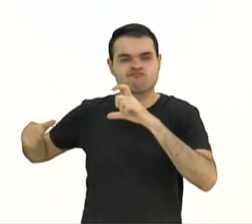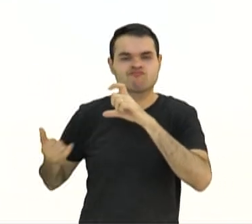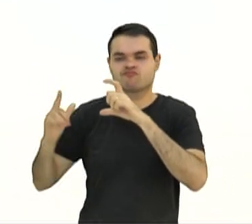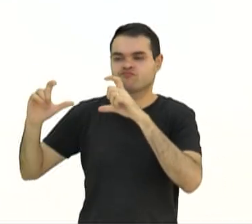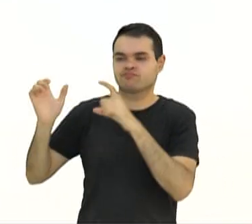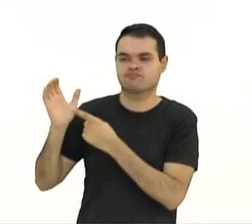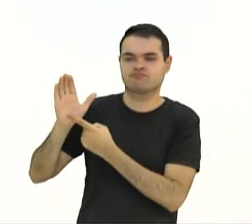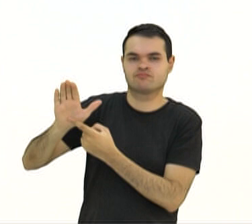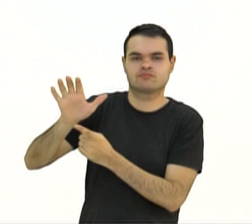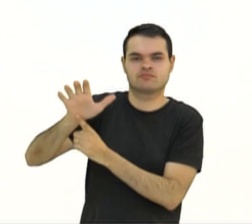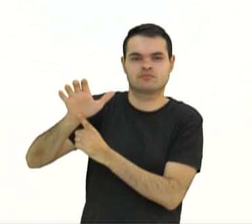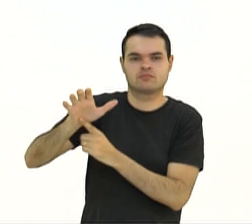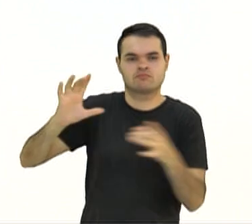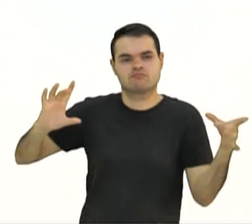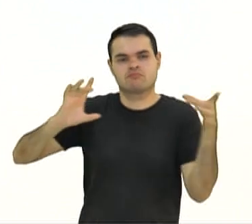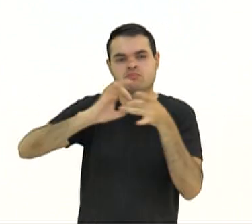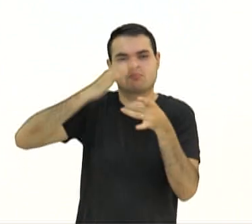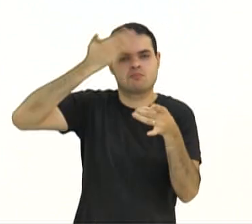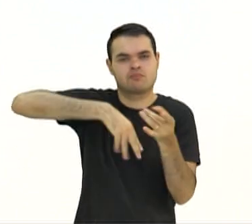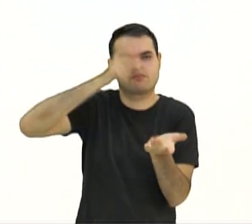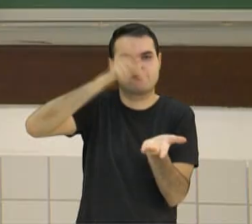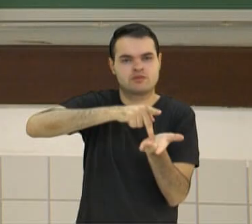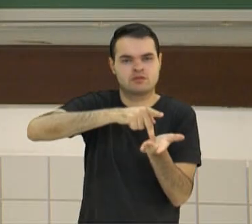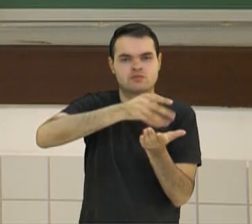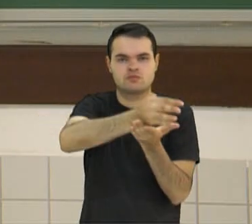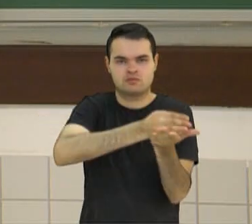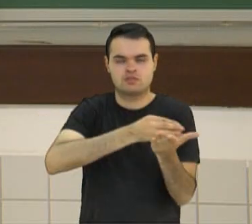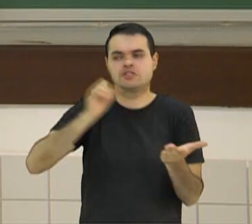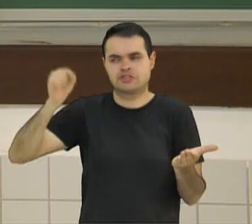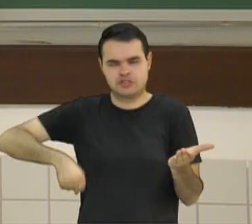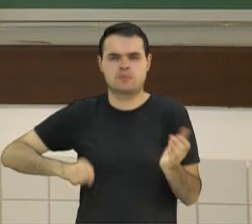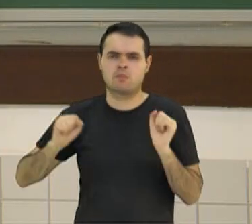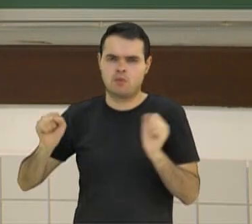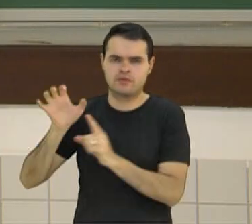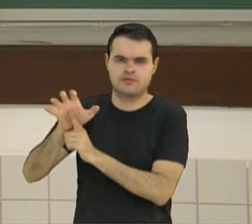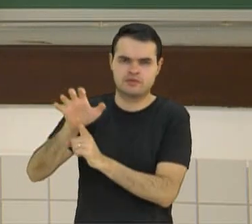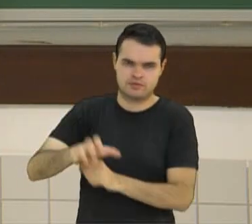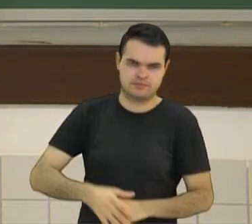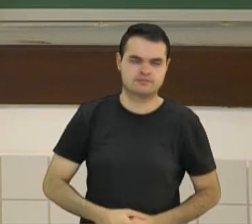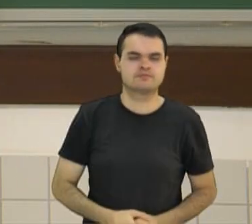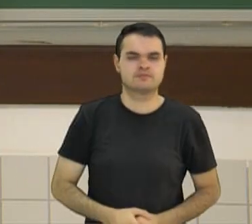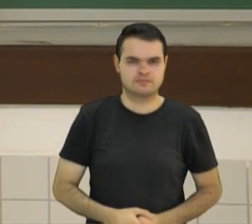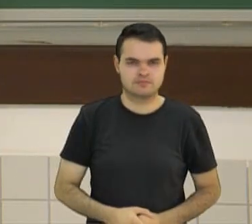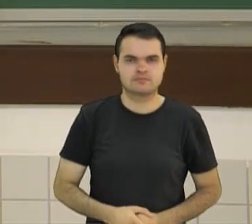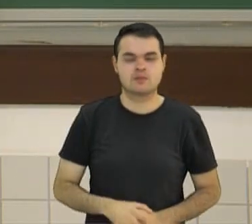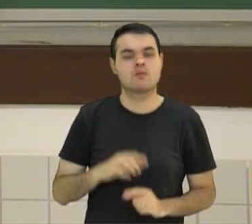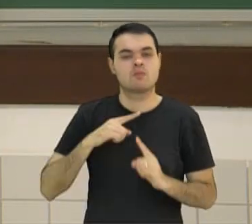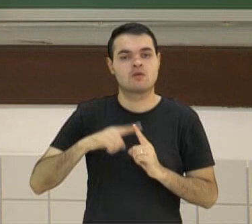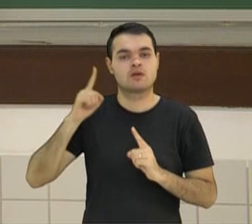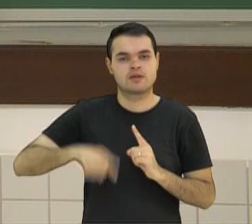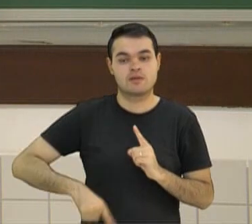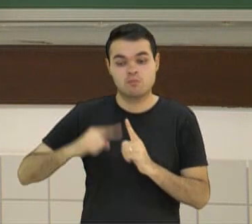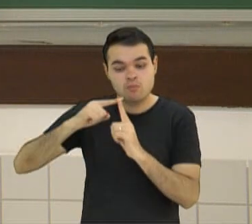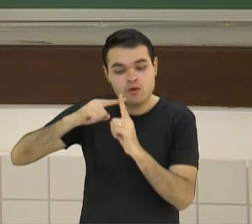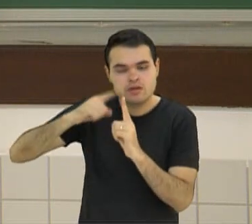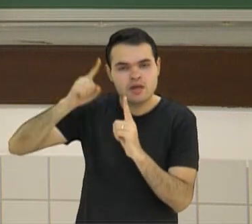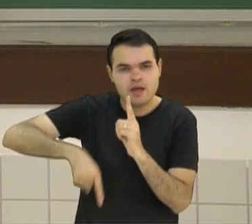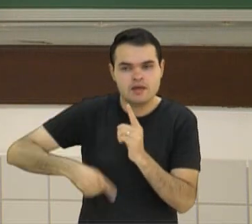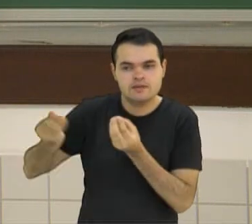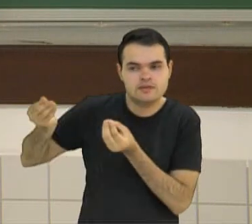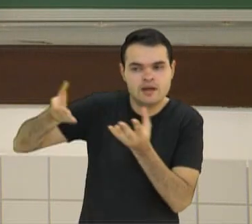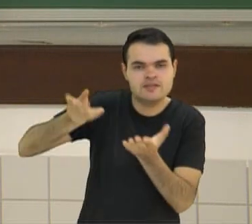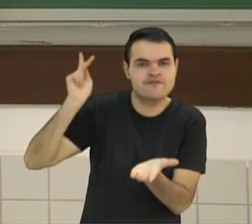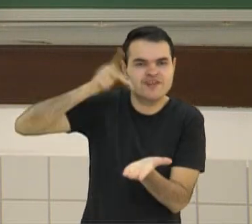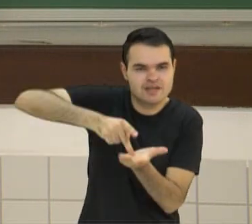garantir a veracidade em um texto jornalístico. Portanto, sim, elas podem influenciar. Influenciam porque trazem mais verdade